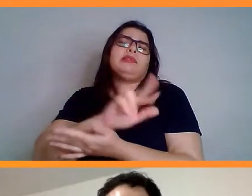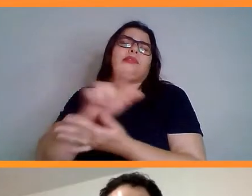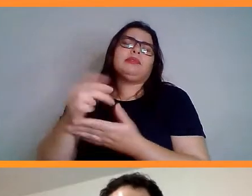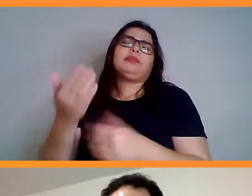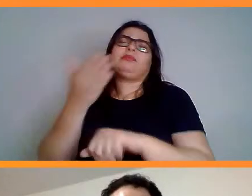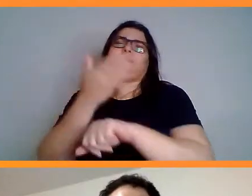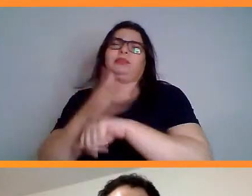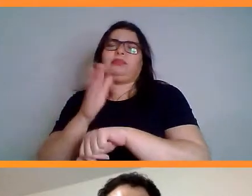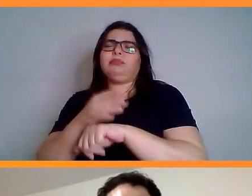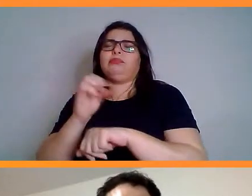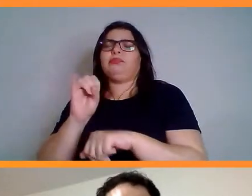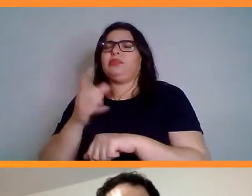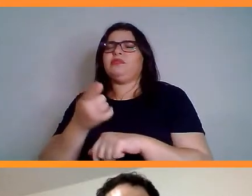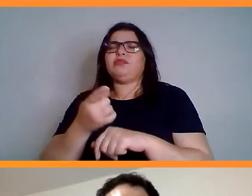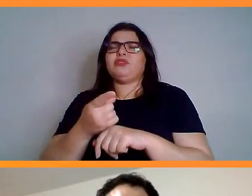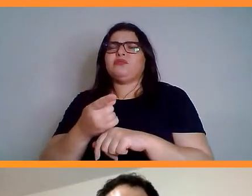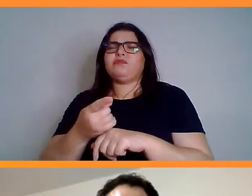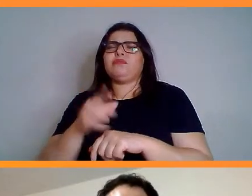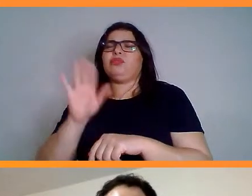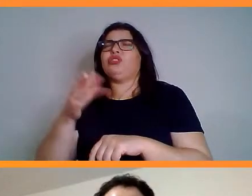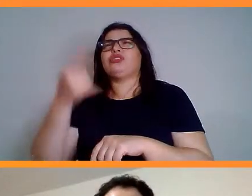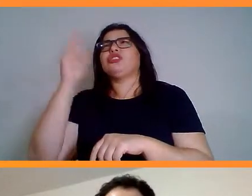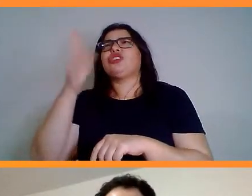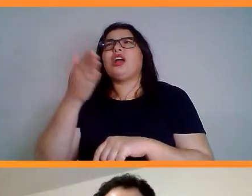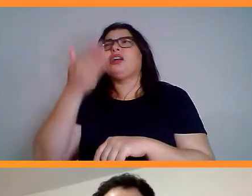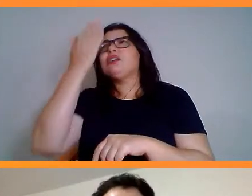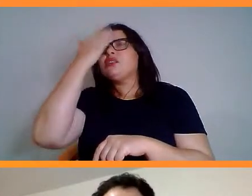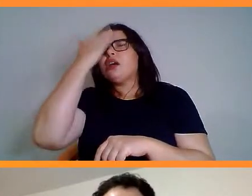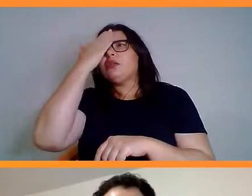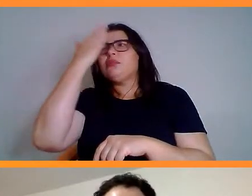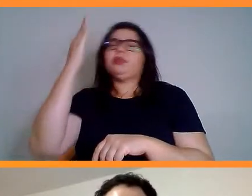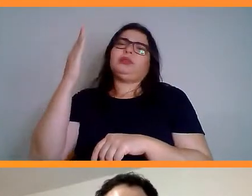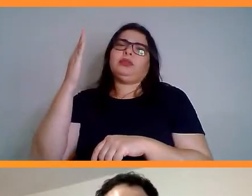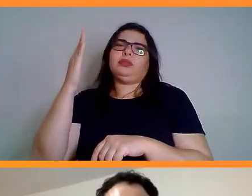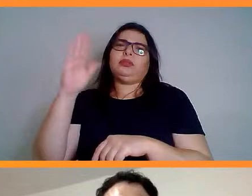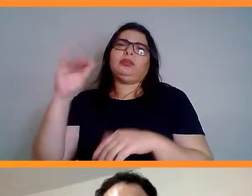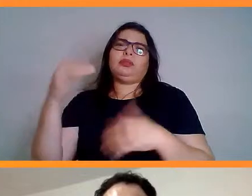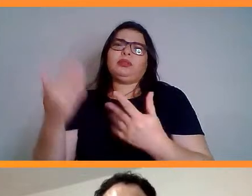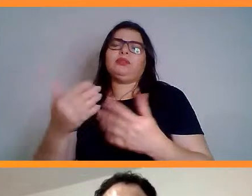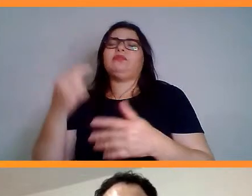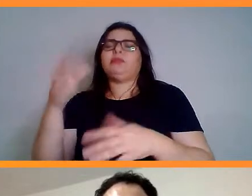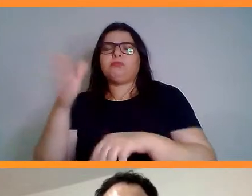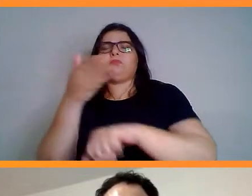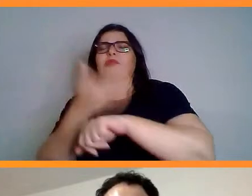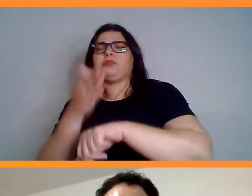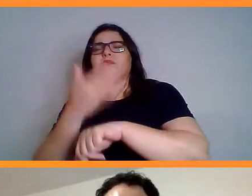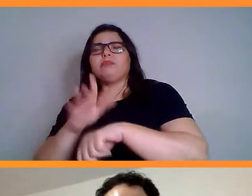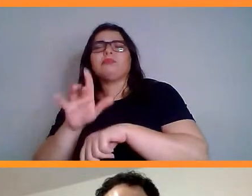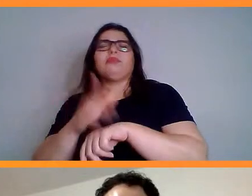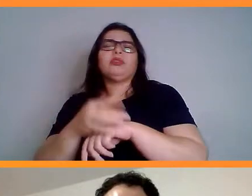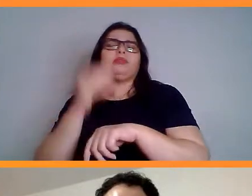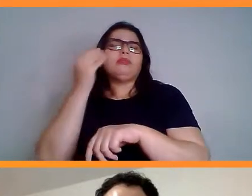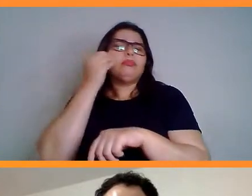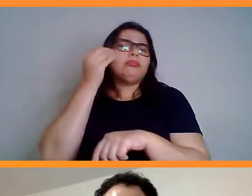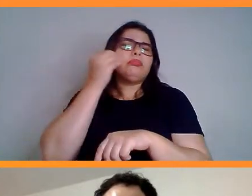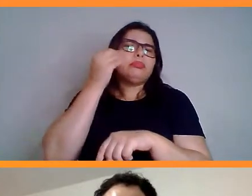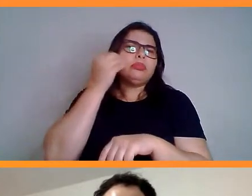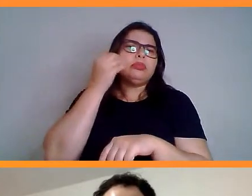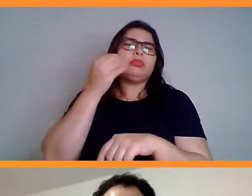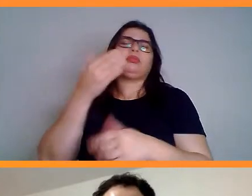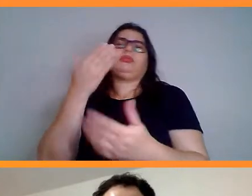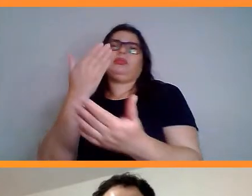lhe chama atenção, que você pensa e que acha que gosta de fazer, vá praticando, vá testando, certo? Vá em aulas de